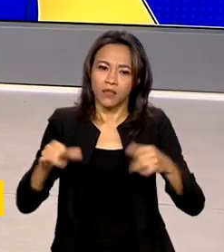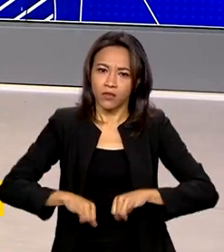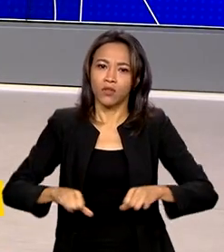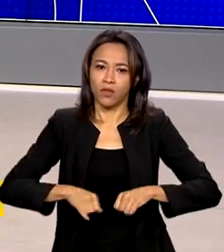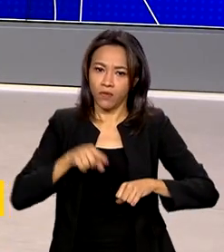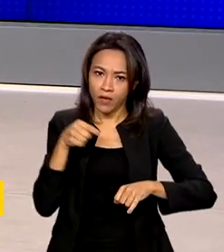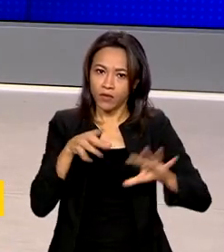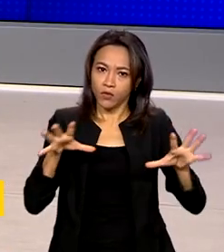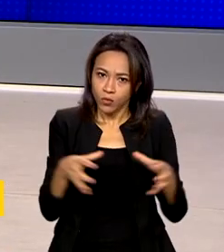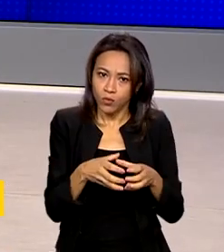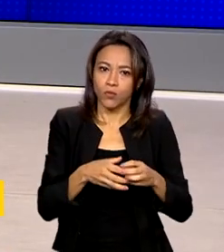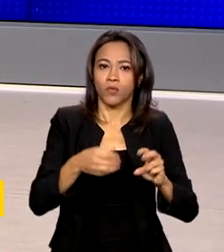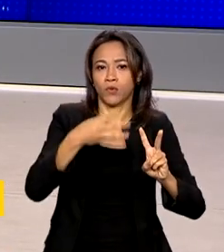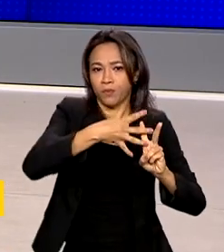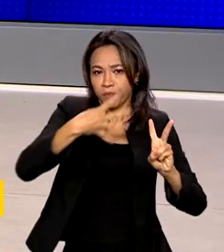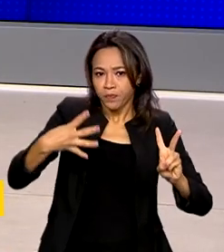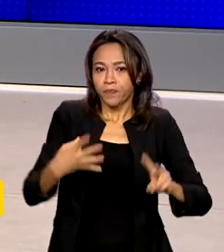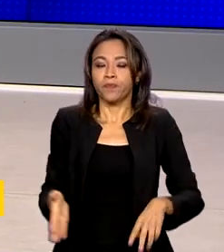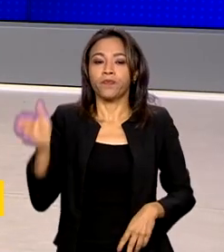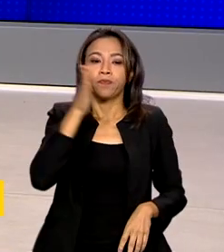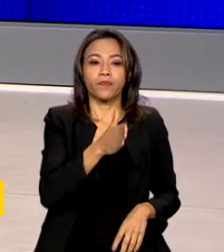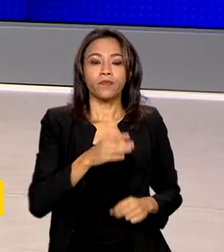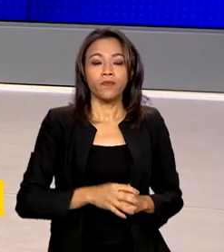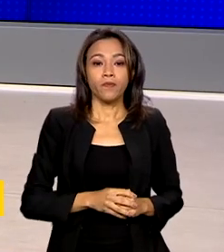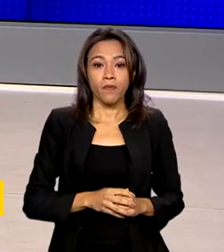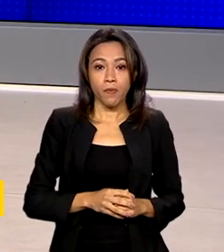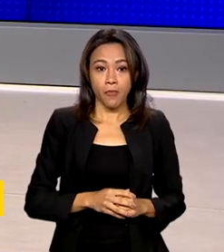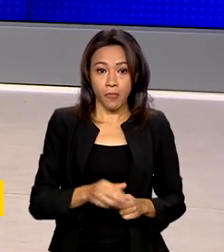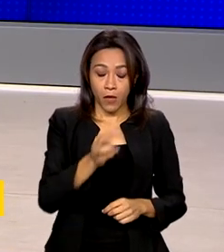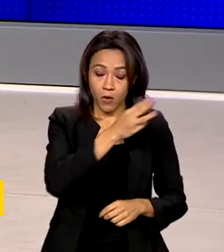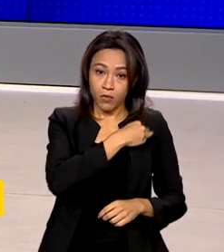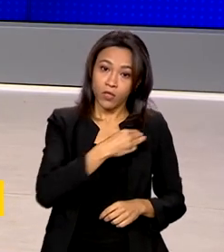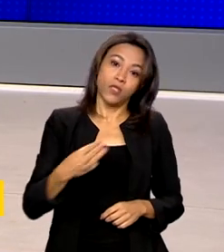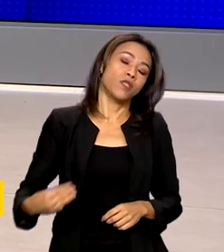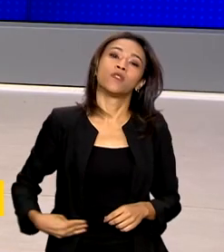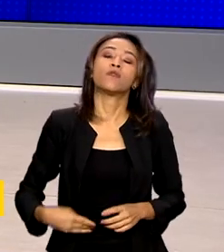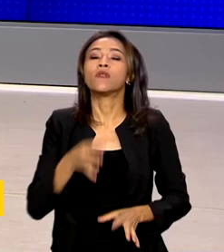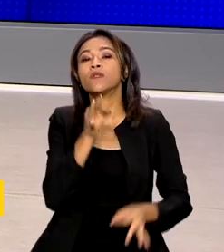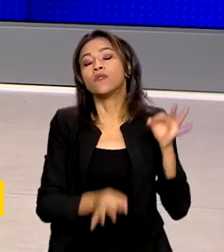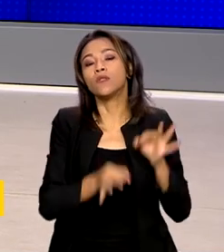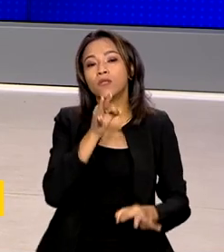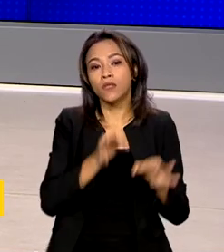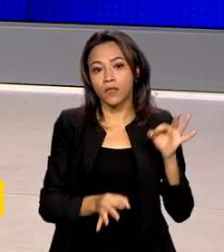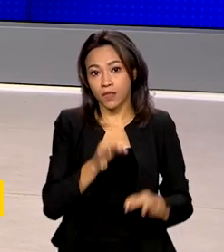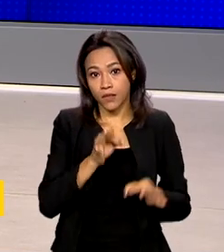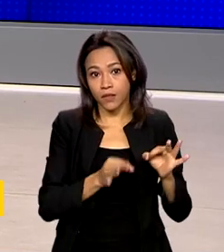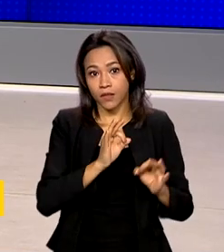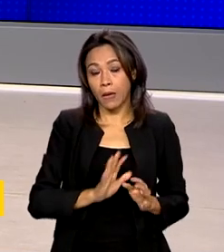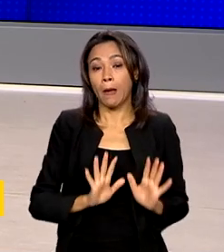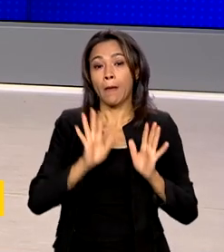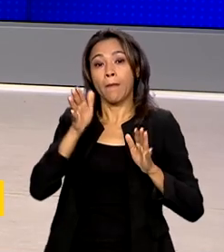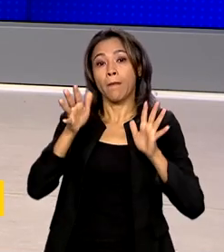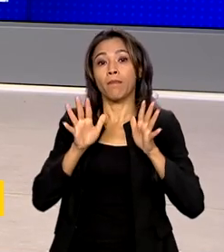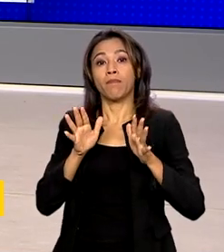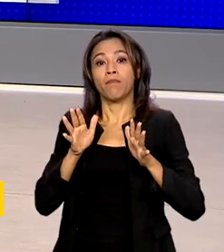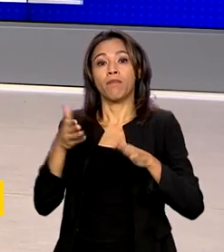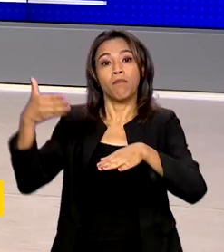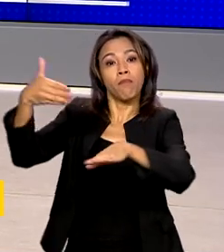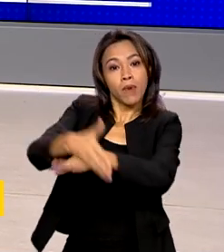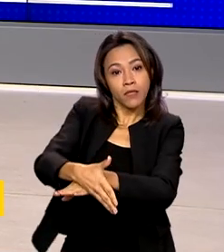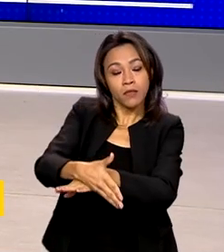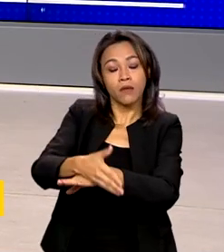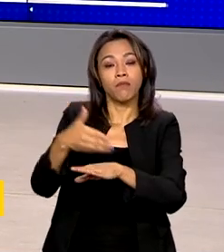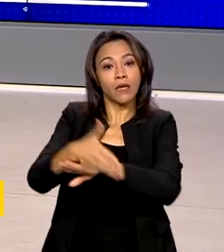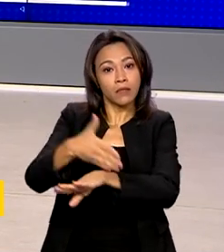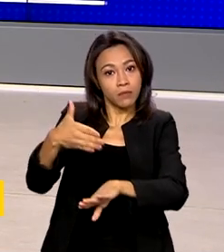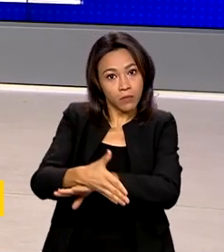O Ministério da Justiça e Segurança Pública, o ministro Flávio Dino, participou em Buenos Aires, na Argentina, da reunião